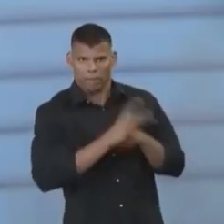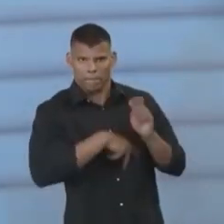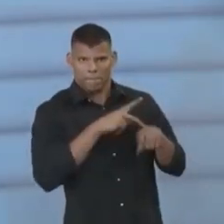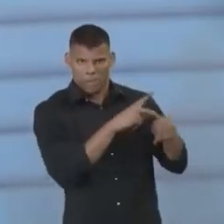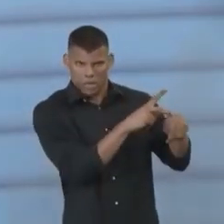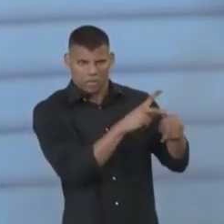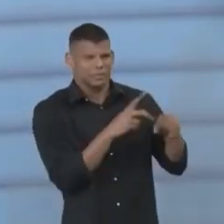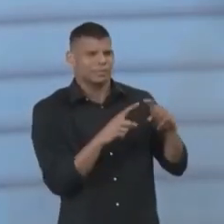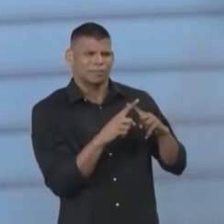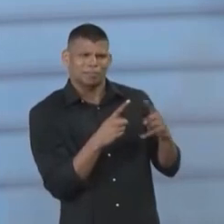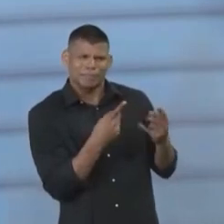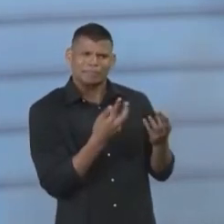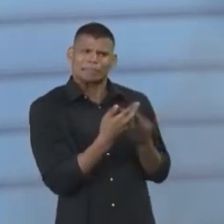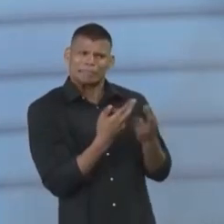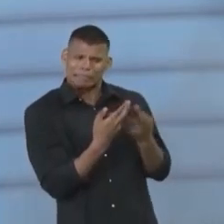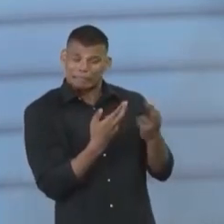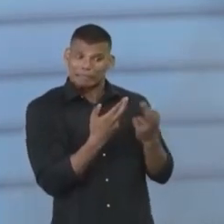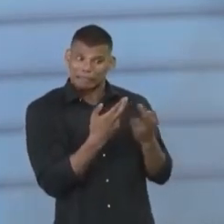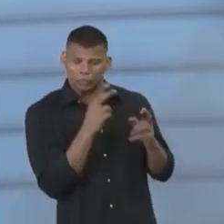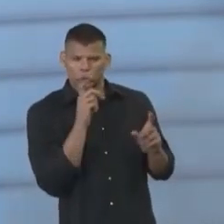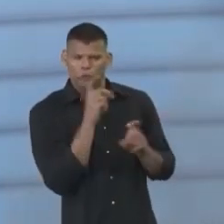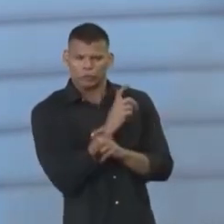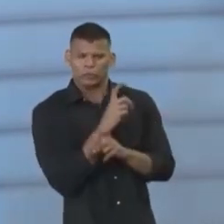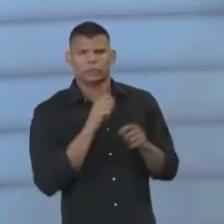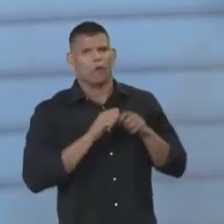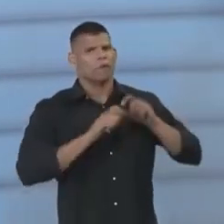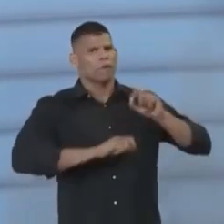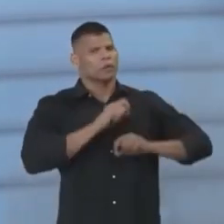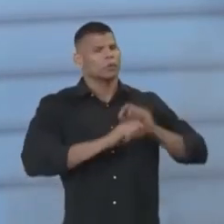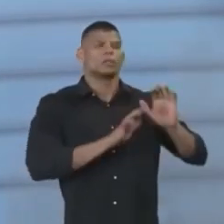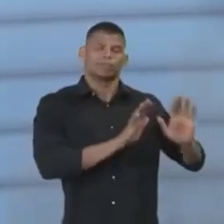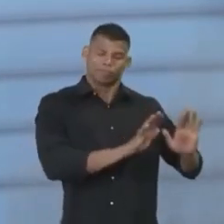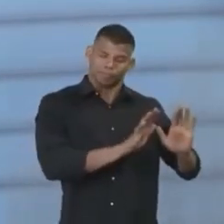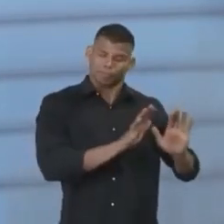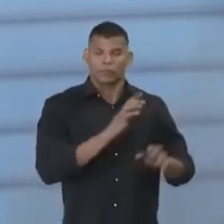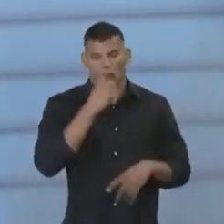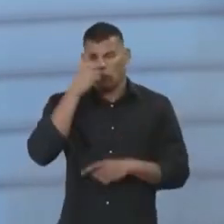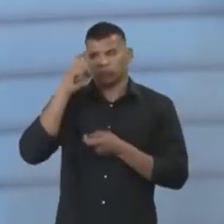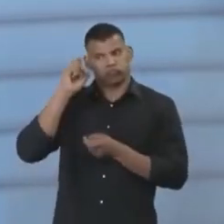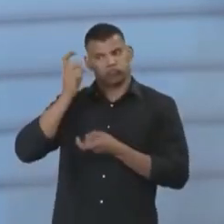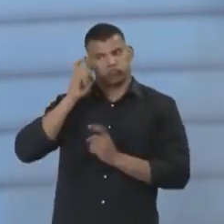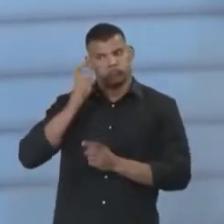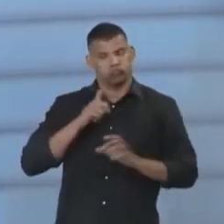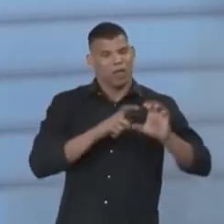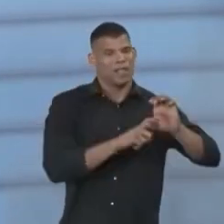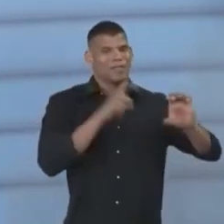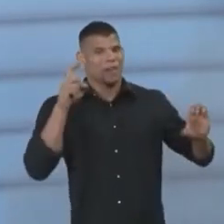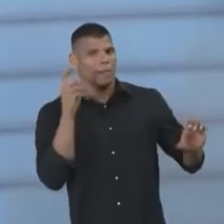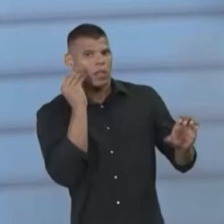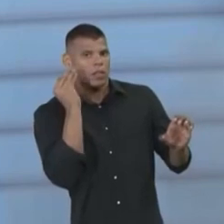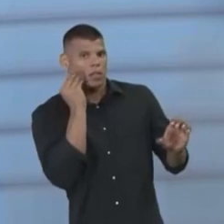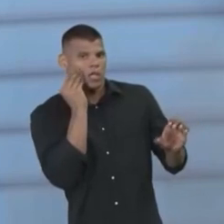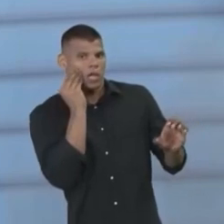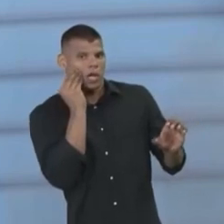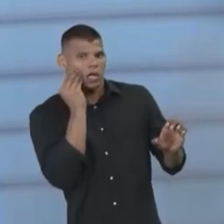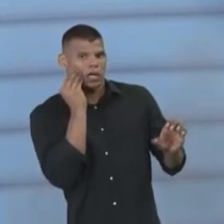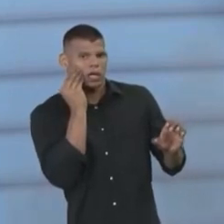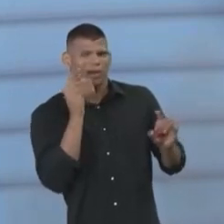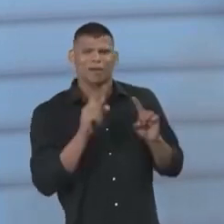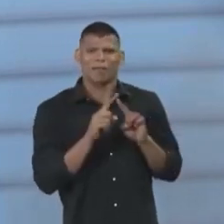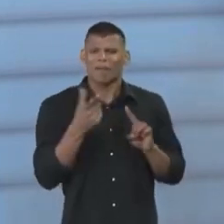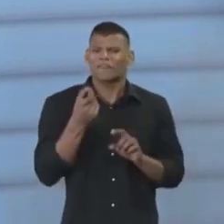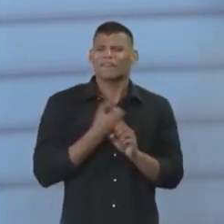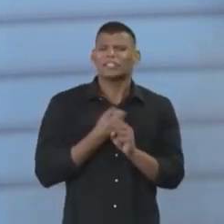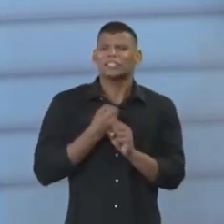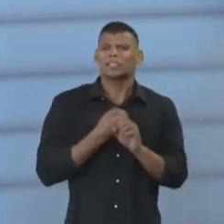segura, é muito inteligente que eu não permaneça dependente de país nenhum do globo, né?